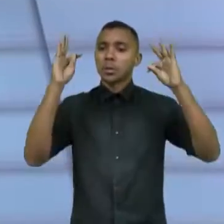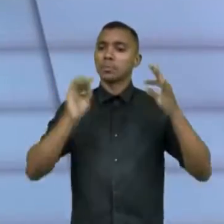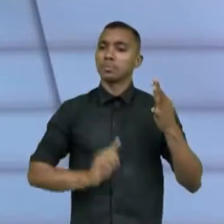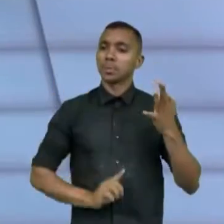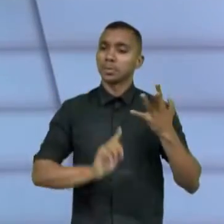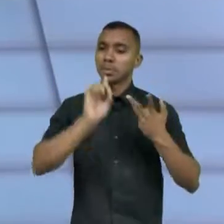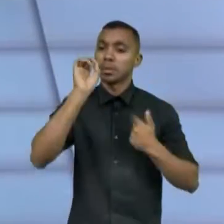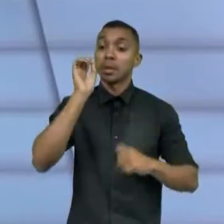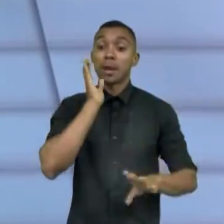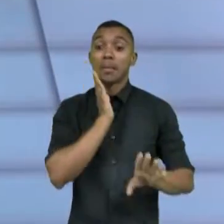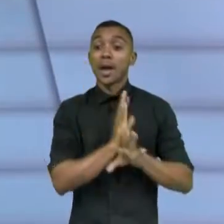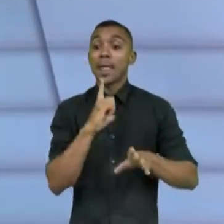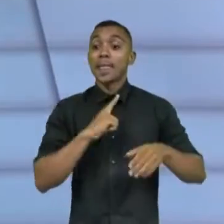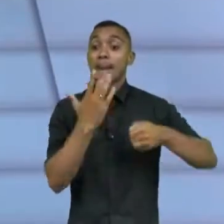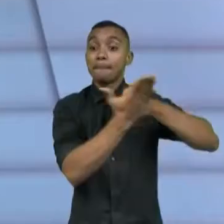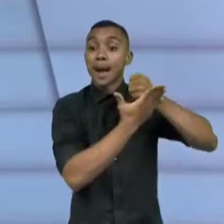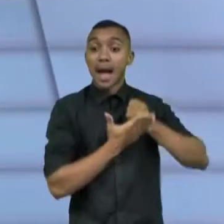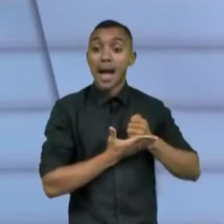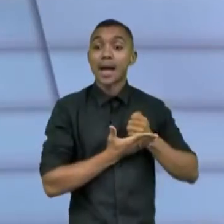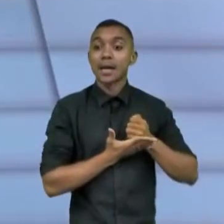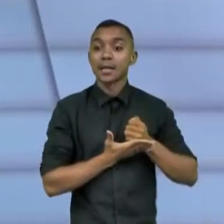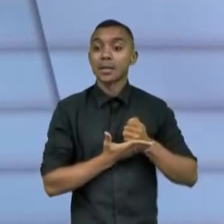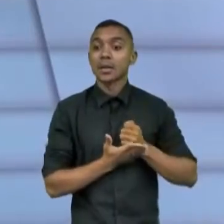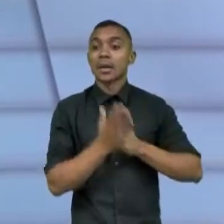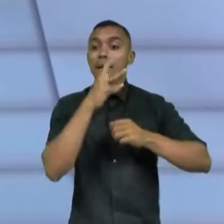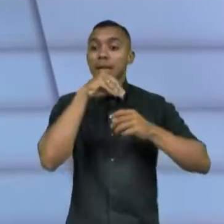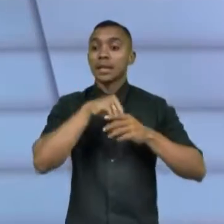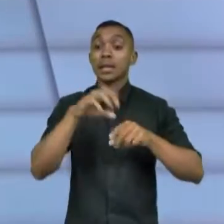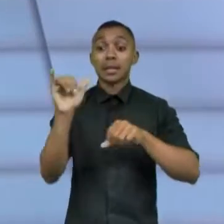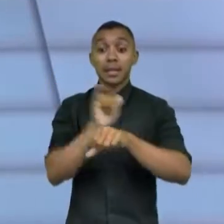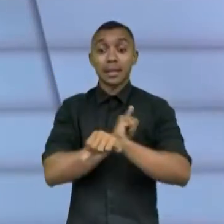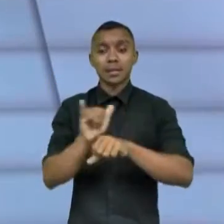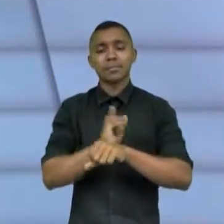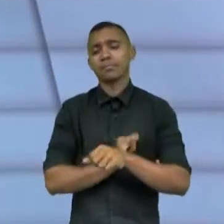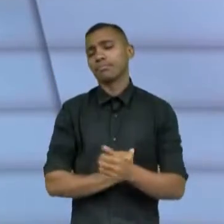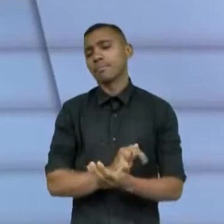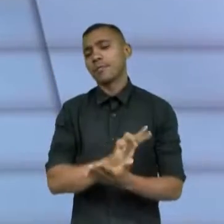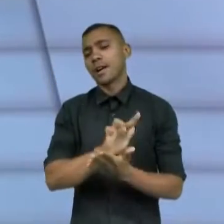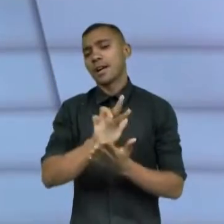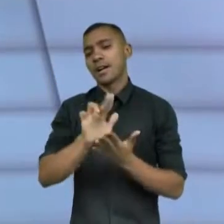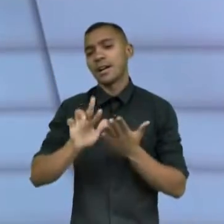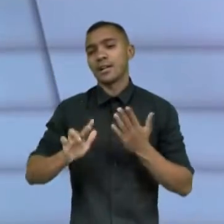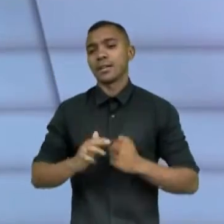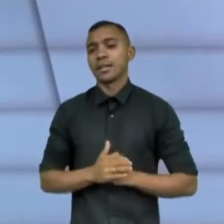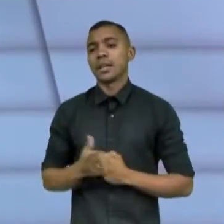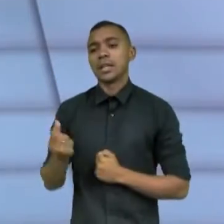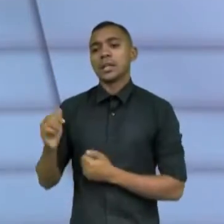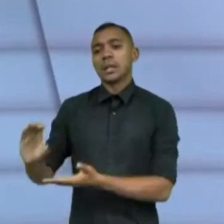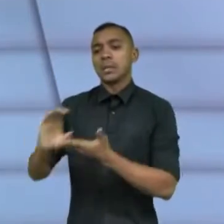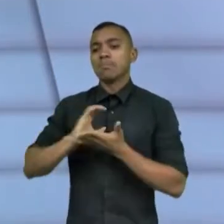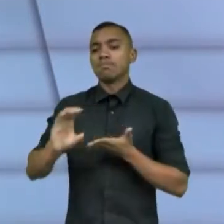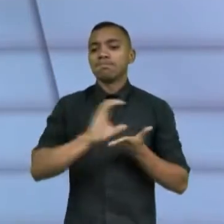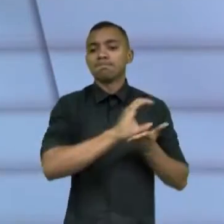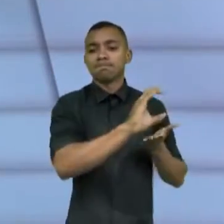para ter esse elemento de impacto inserido nas suas estratégias. E por aí vai, né? Investidores que olhem, que apliquem a